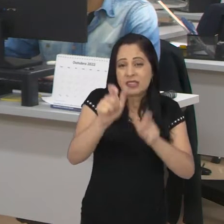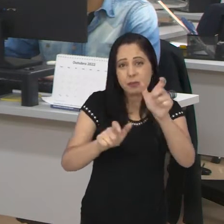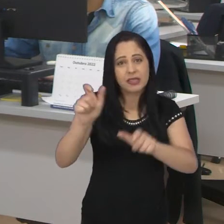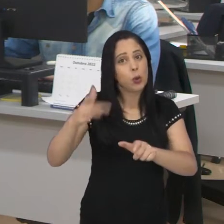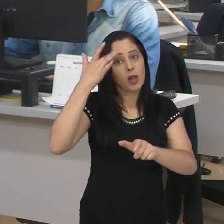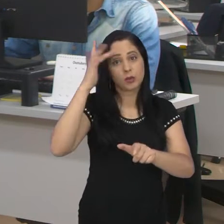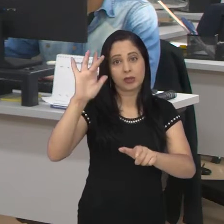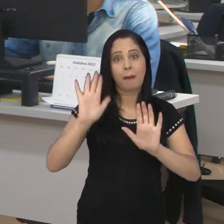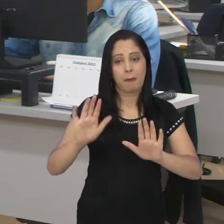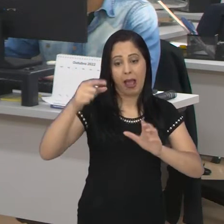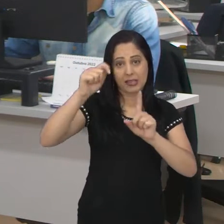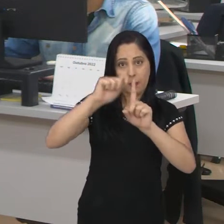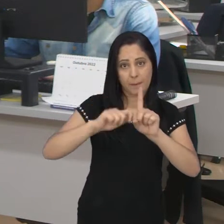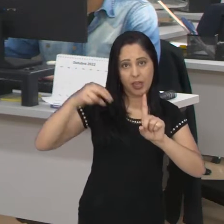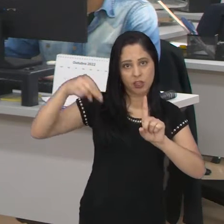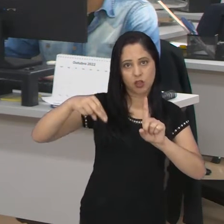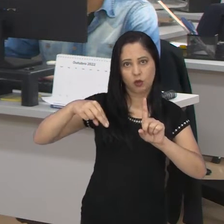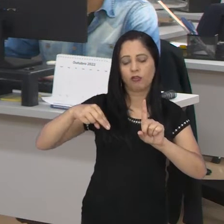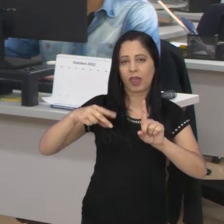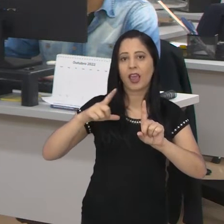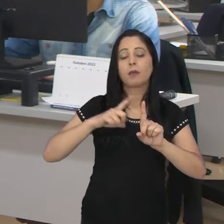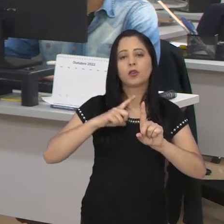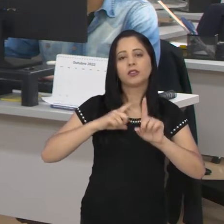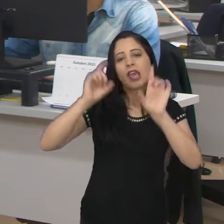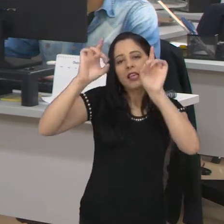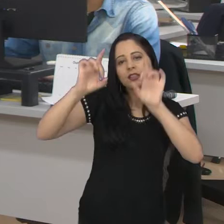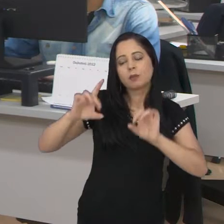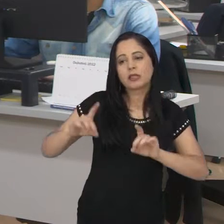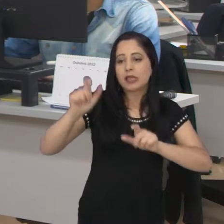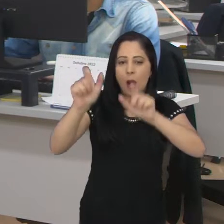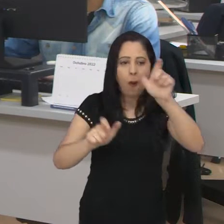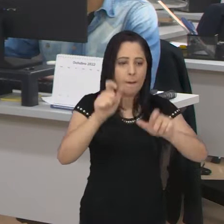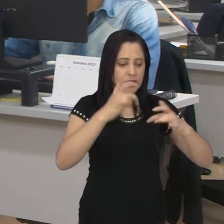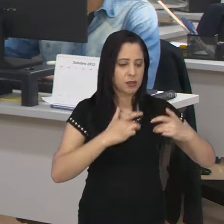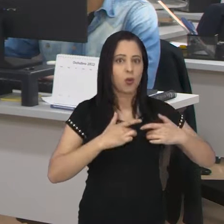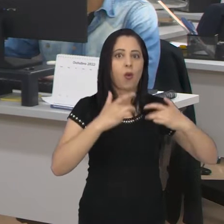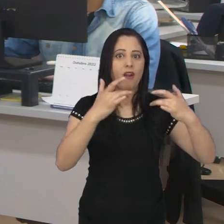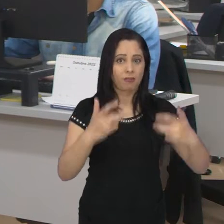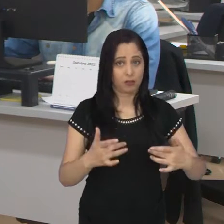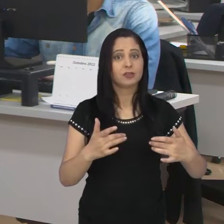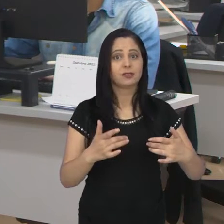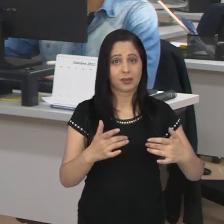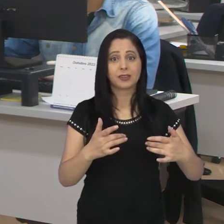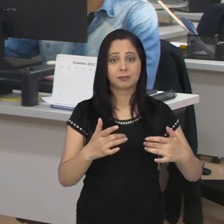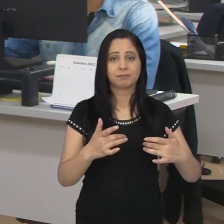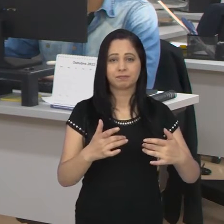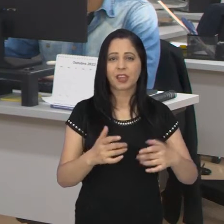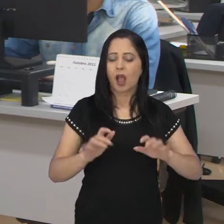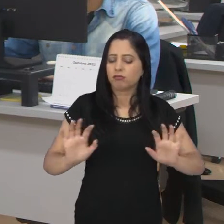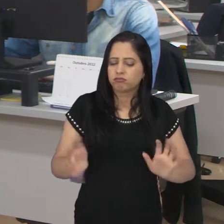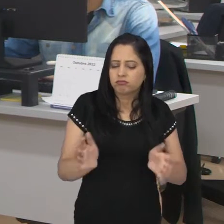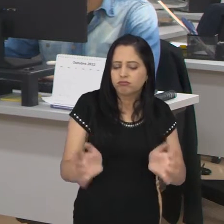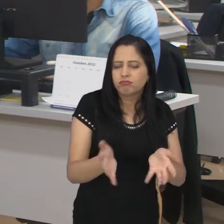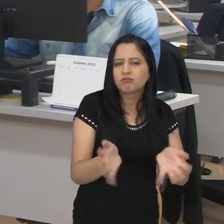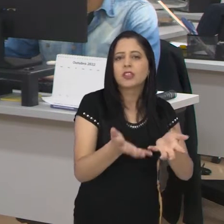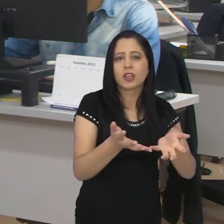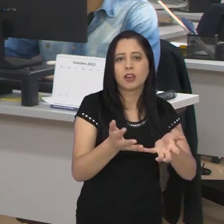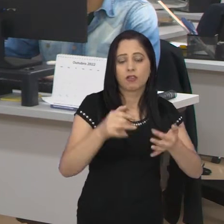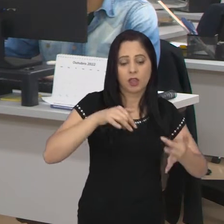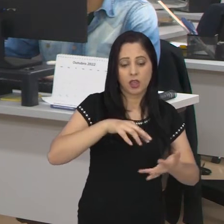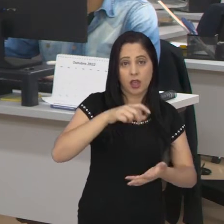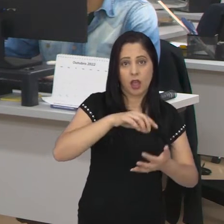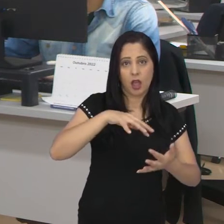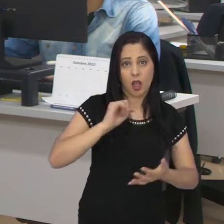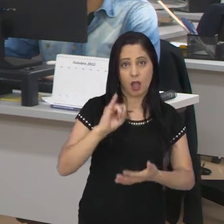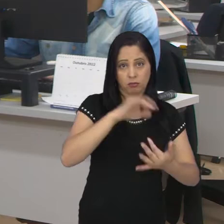mês aqui em São José é dedicado a quem pratica a solidariedade. Estamos falando do Dia de Doar. Essa é uma iniciativa internacional